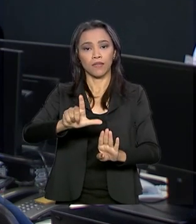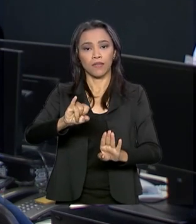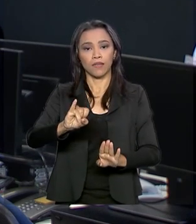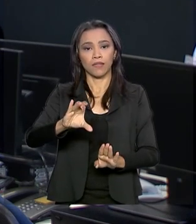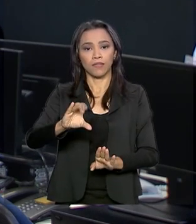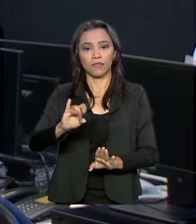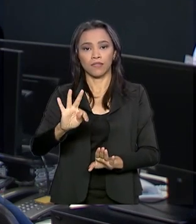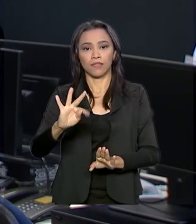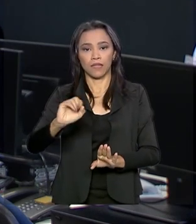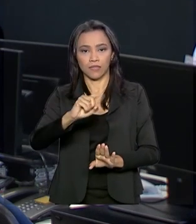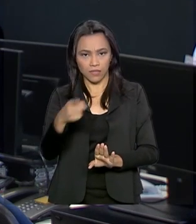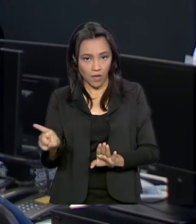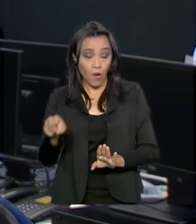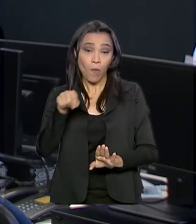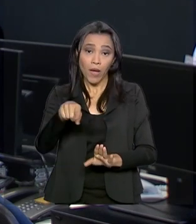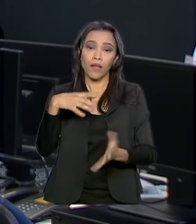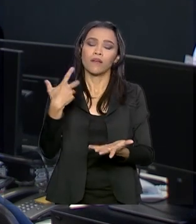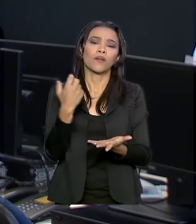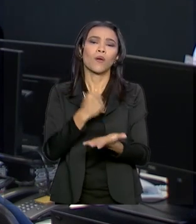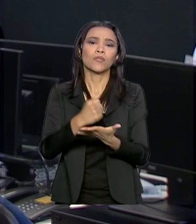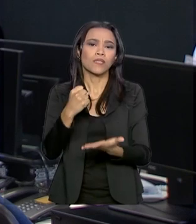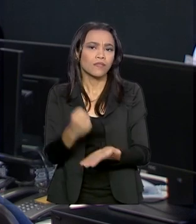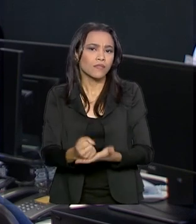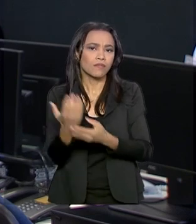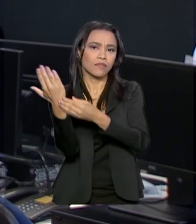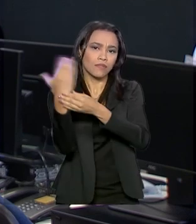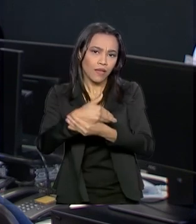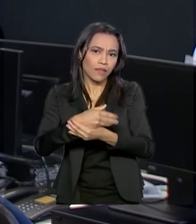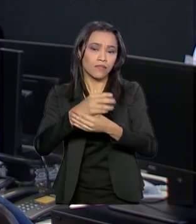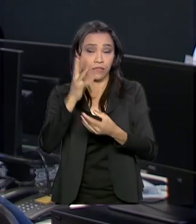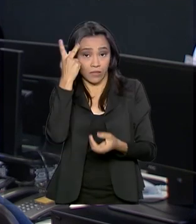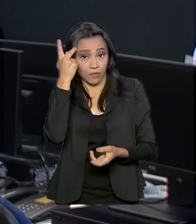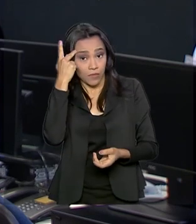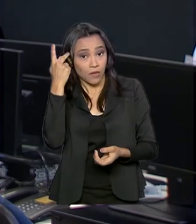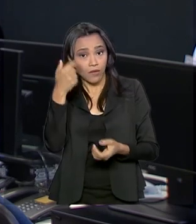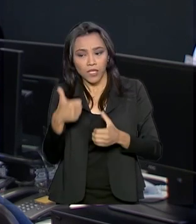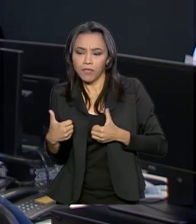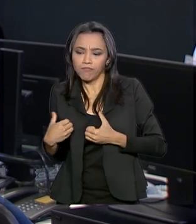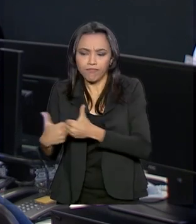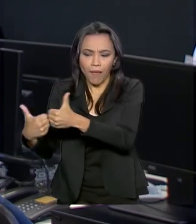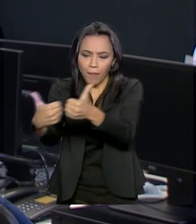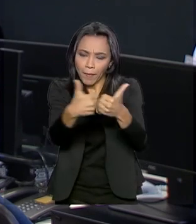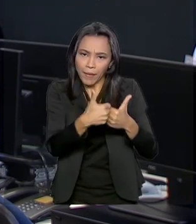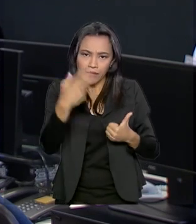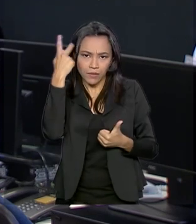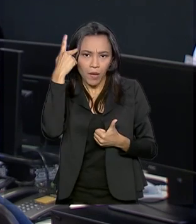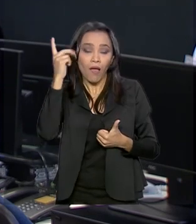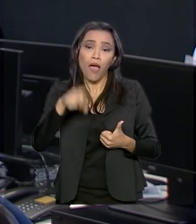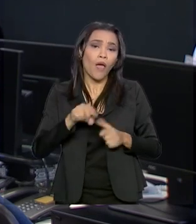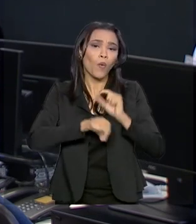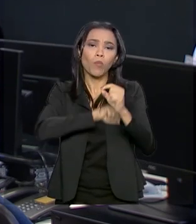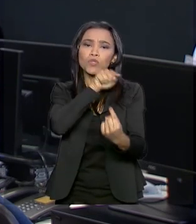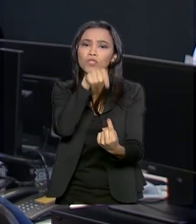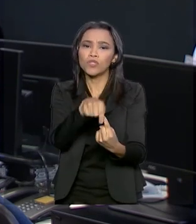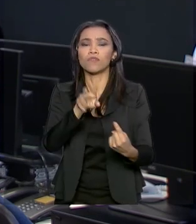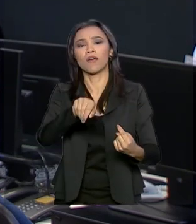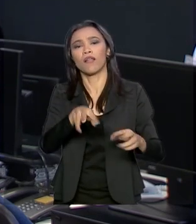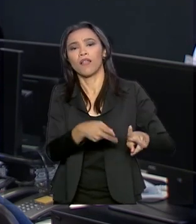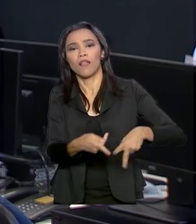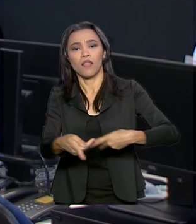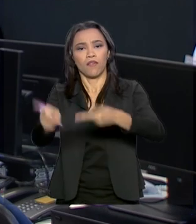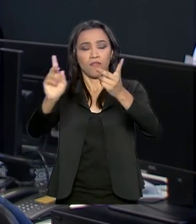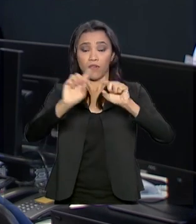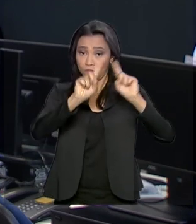na capital paulista e região metropolitana de São Paulo. O serviço é destinado ao transporte de servidores públicos federais